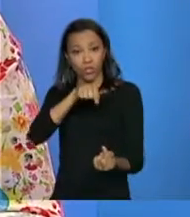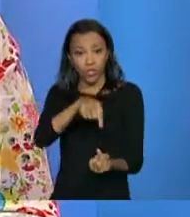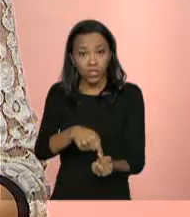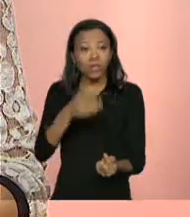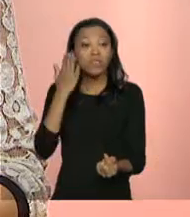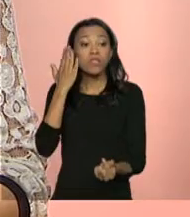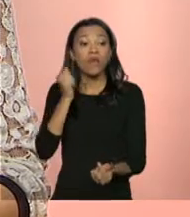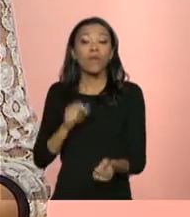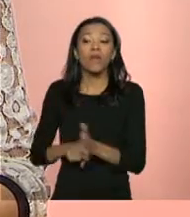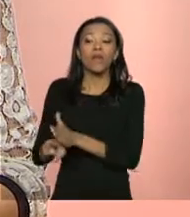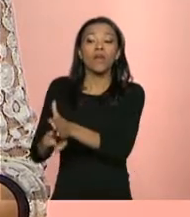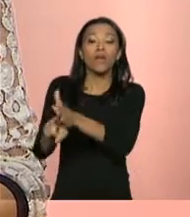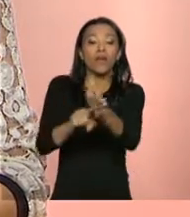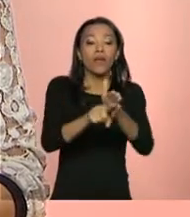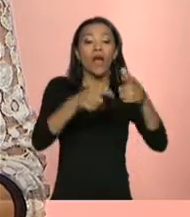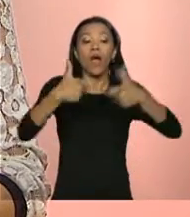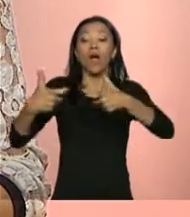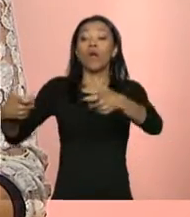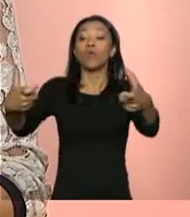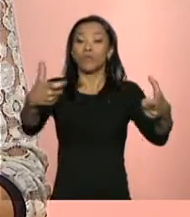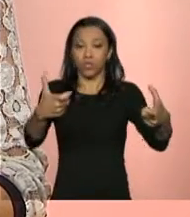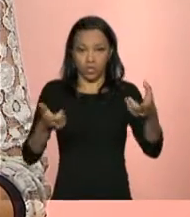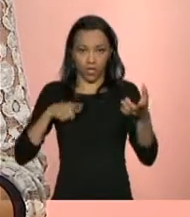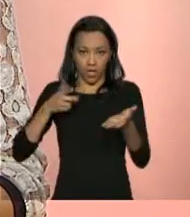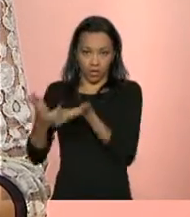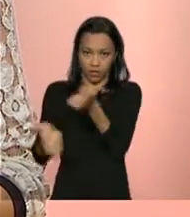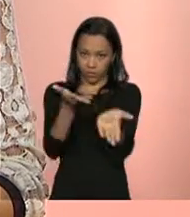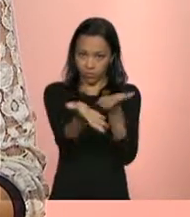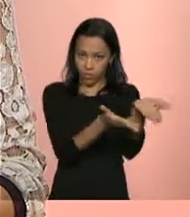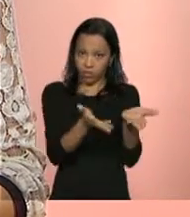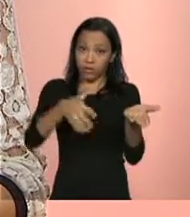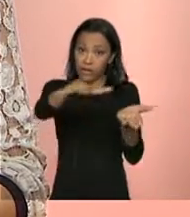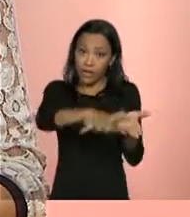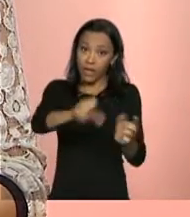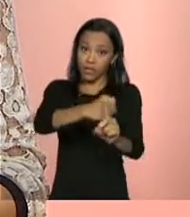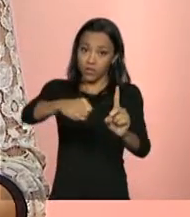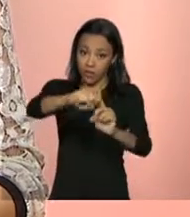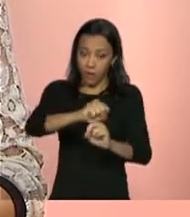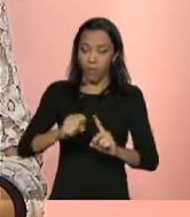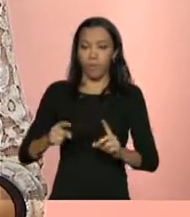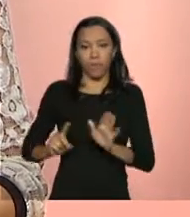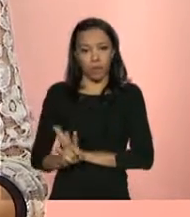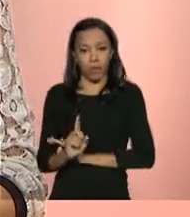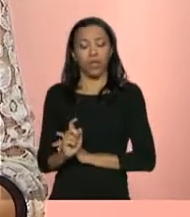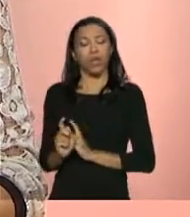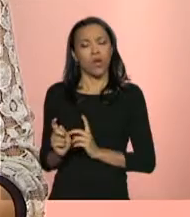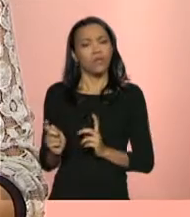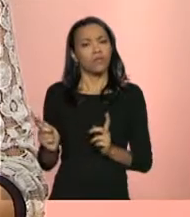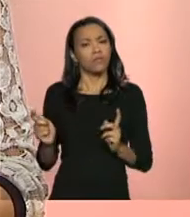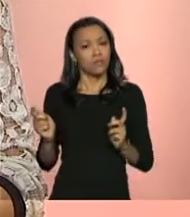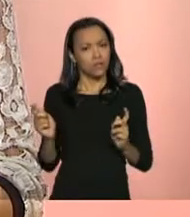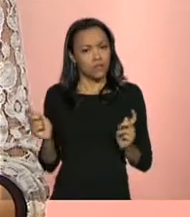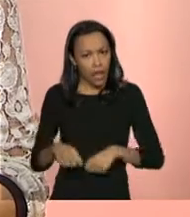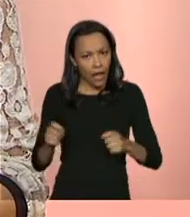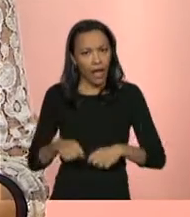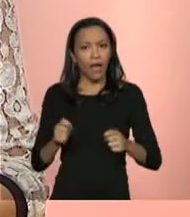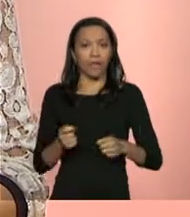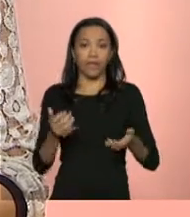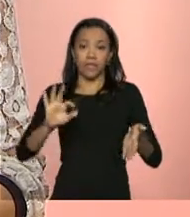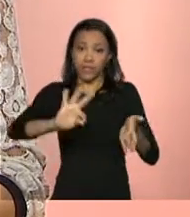dos atendidos na rede socioassistencial? Aí eles continuam. É possível inscrever no Cadastro Único